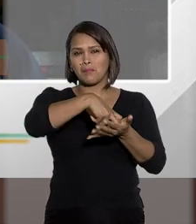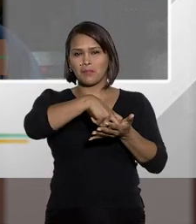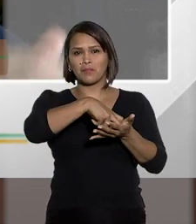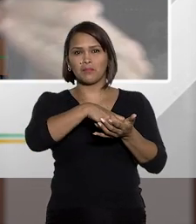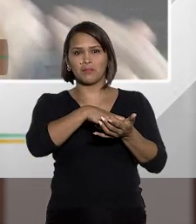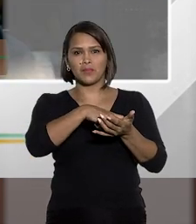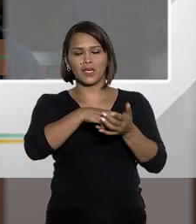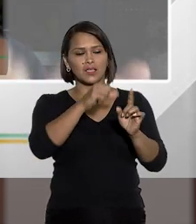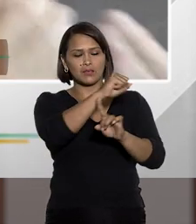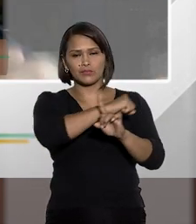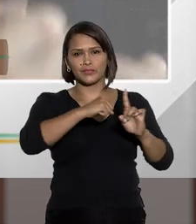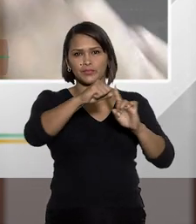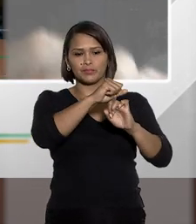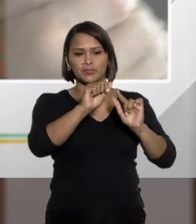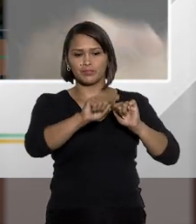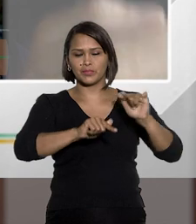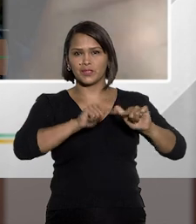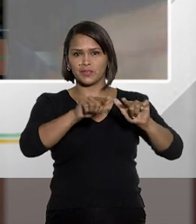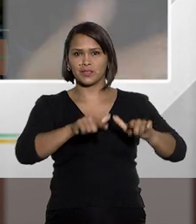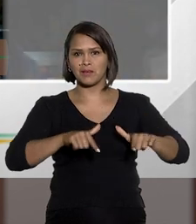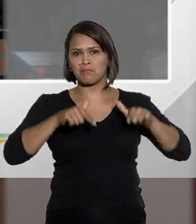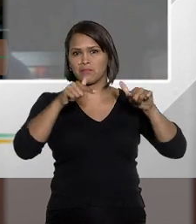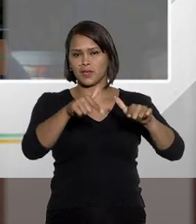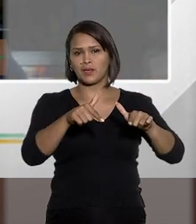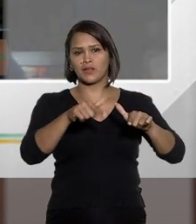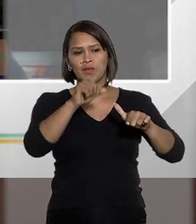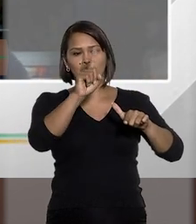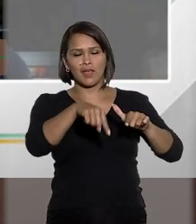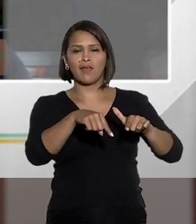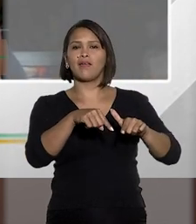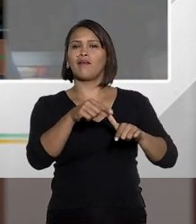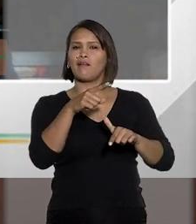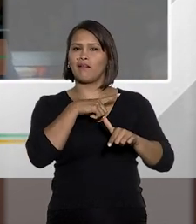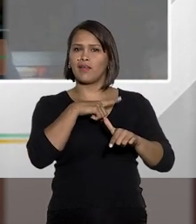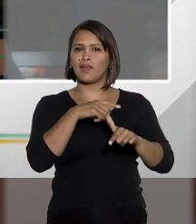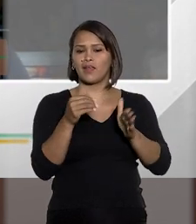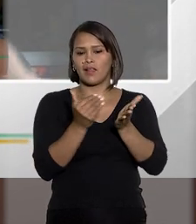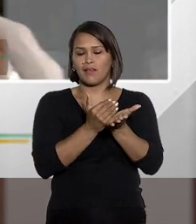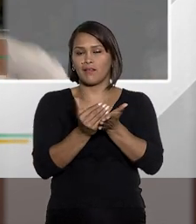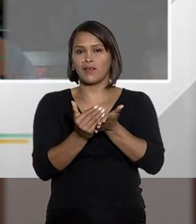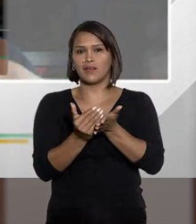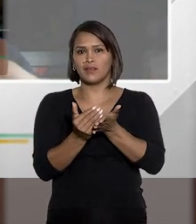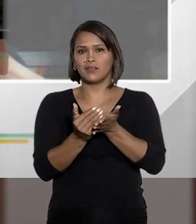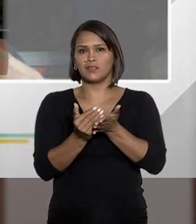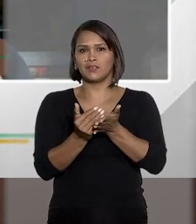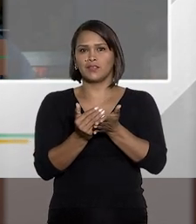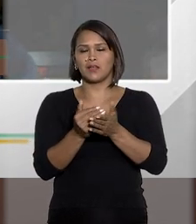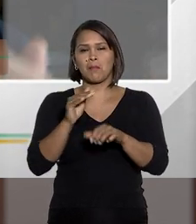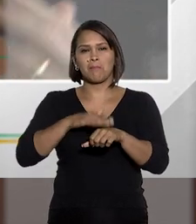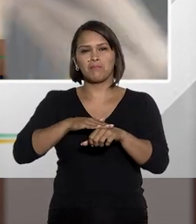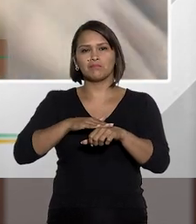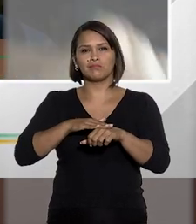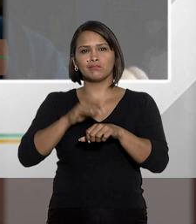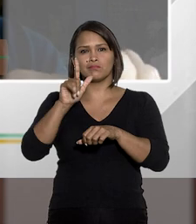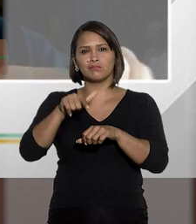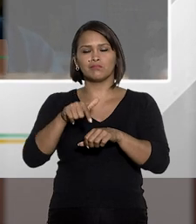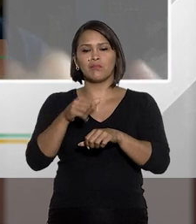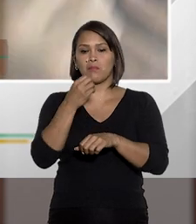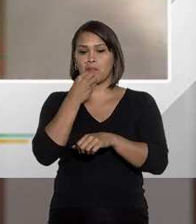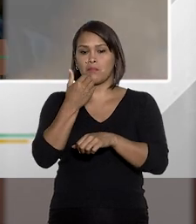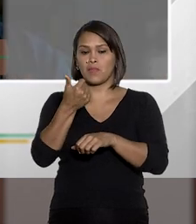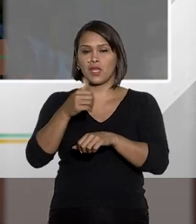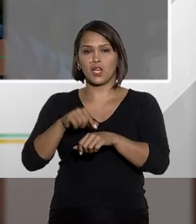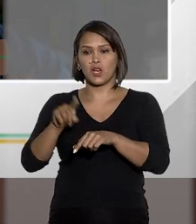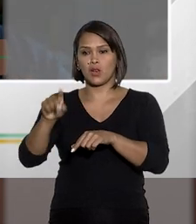restritiva de prestação de serviço à comunidade, ela é, em princípio, mais